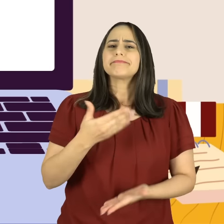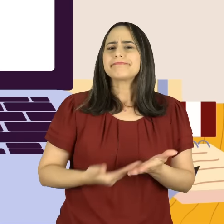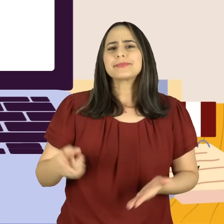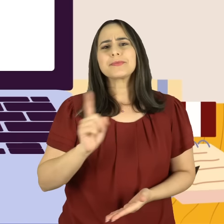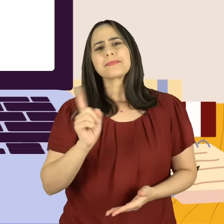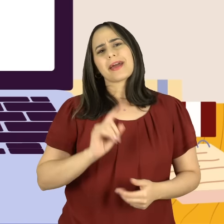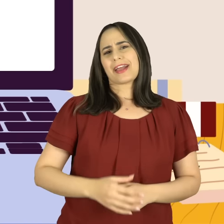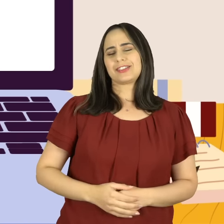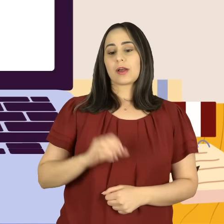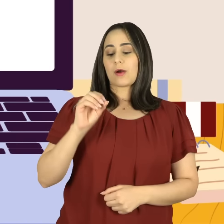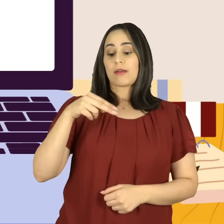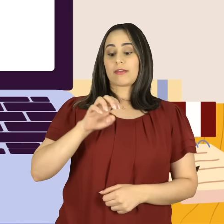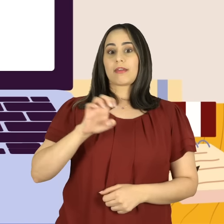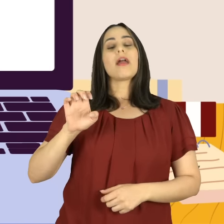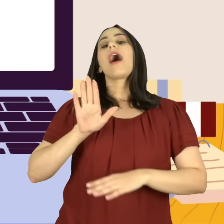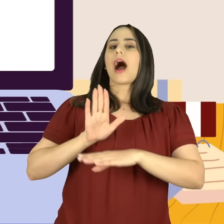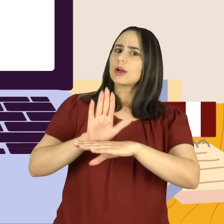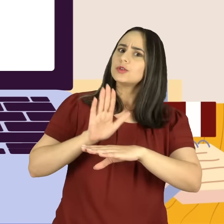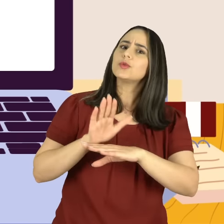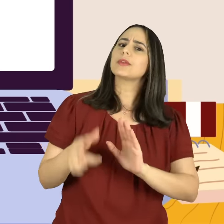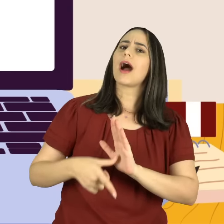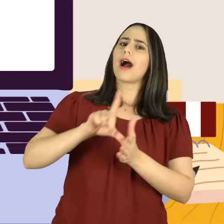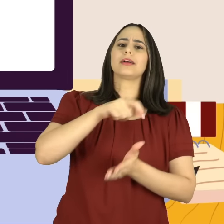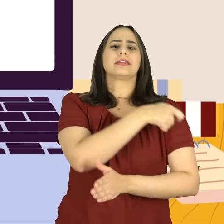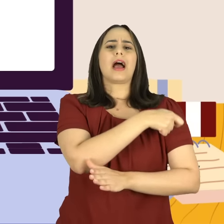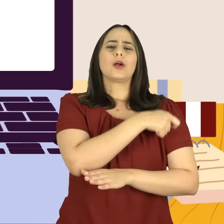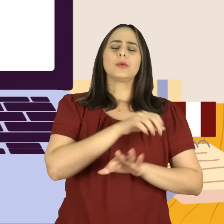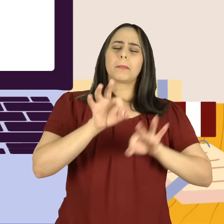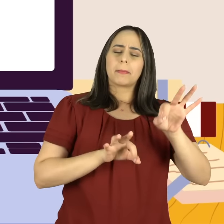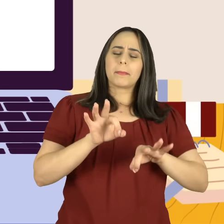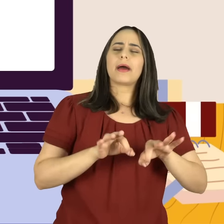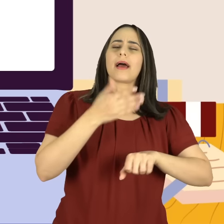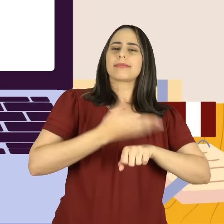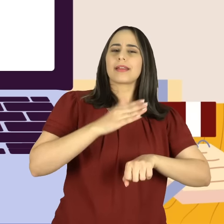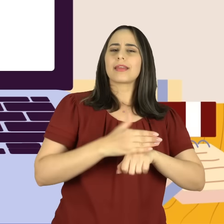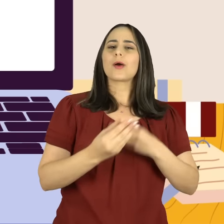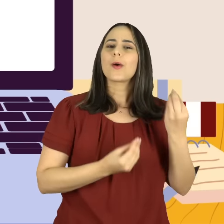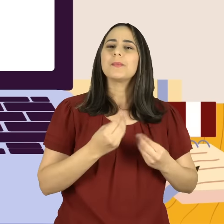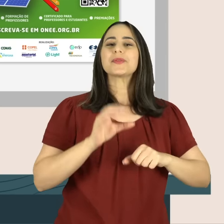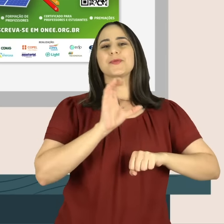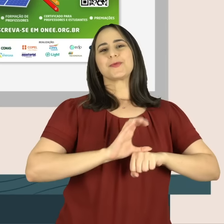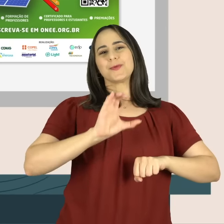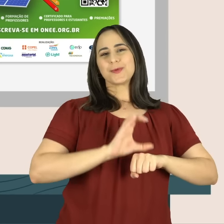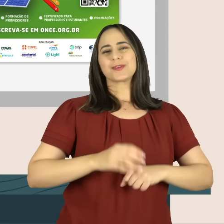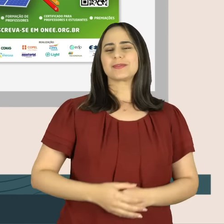Não fique de fora! A ONE ajuda na preparação dos estudantes com cursos inéditos.